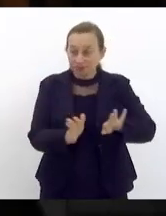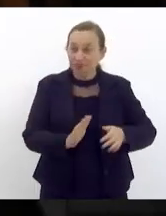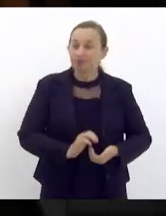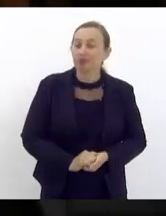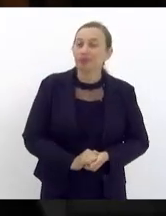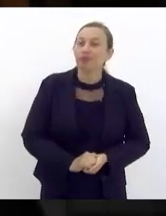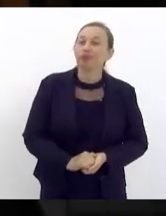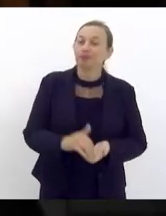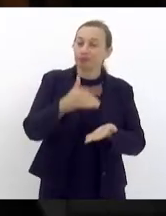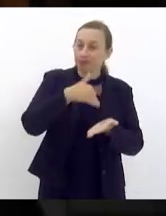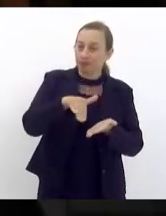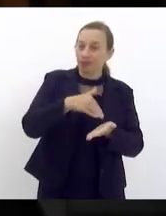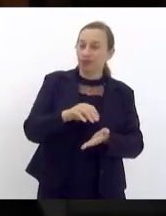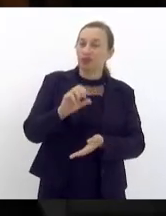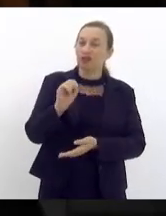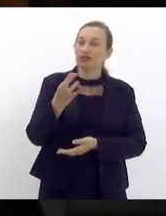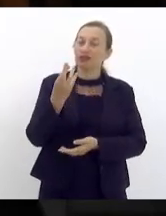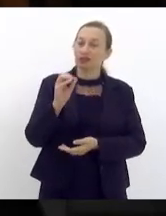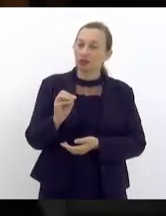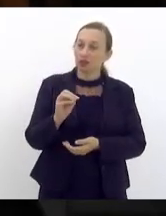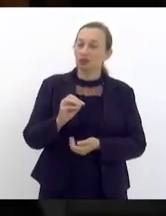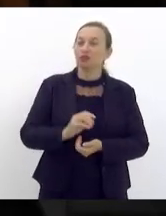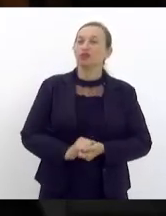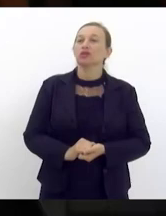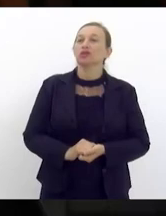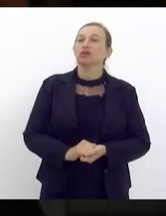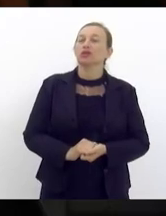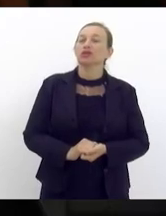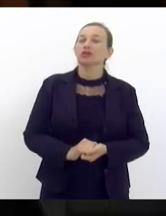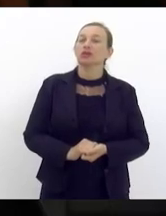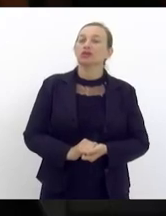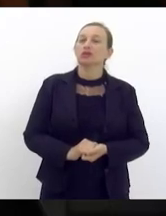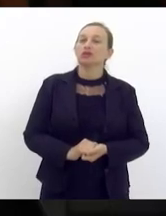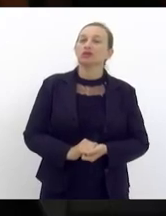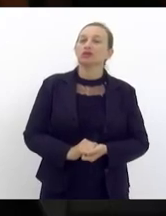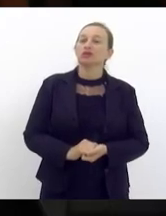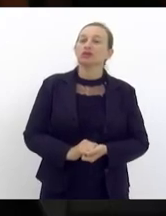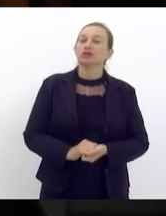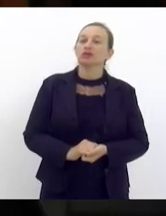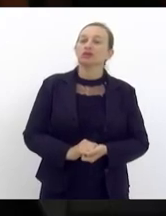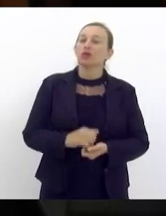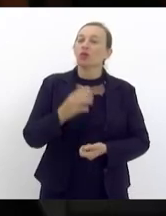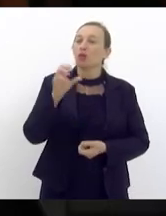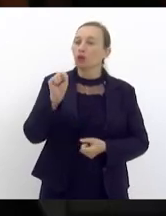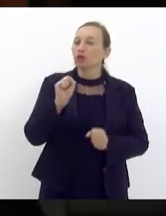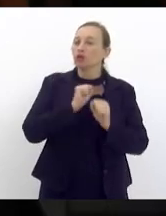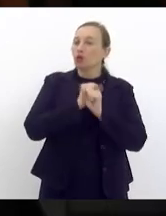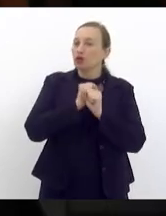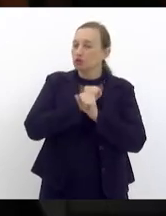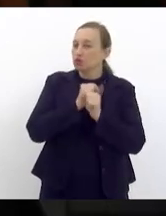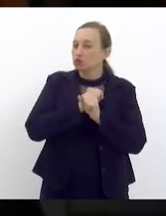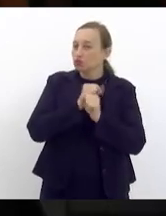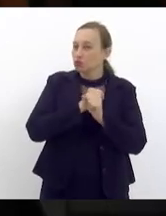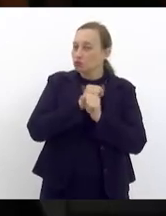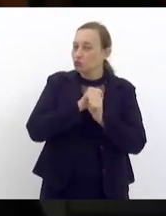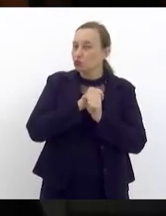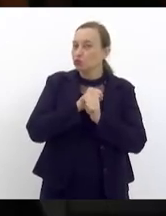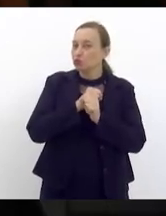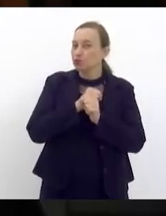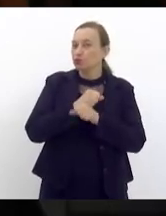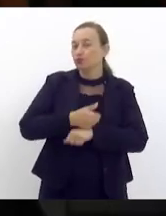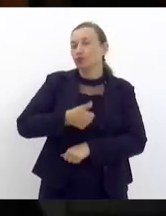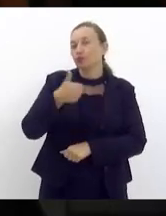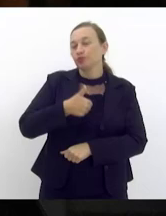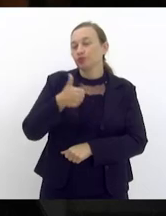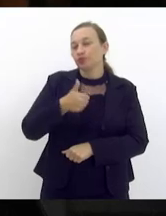o secretário Sérgio Rui foi secretário durante oito anos e no primeiro